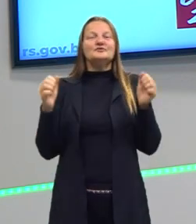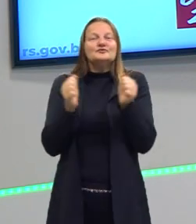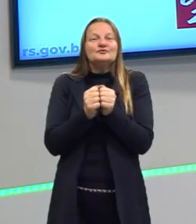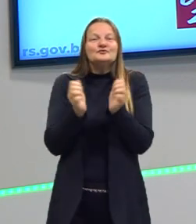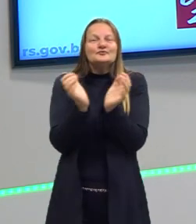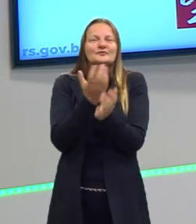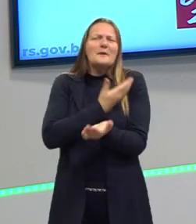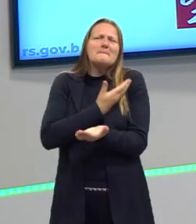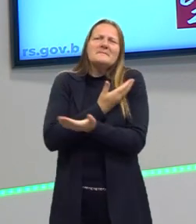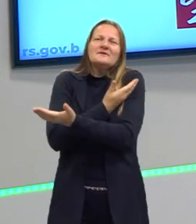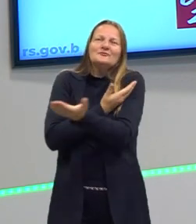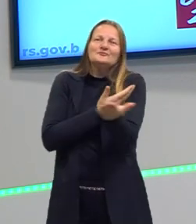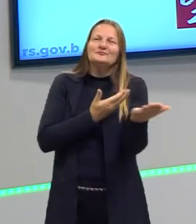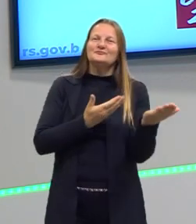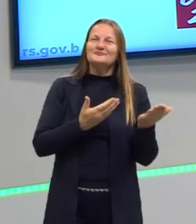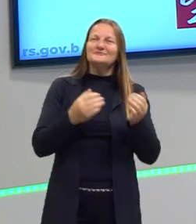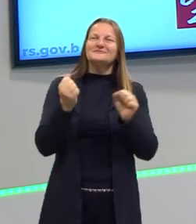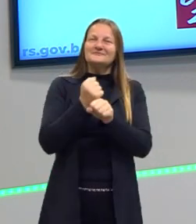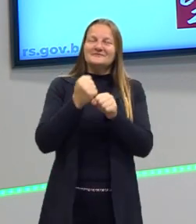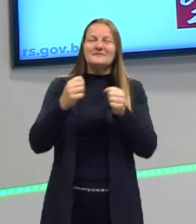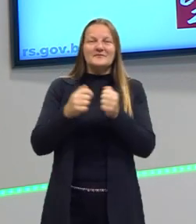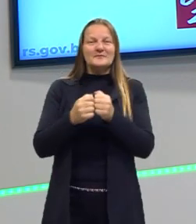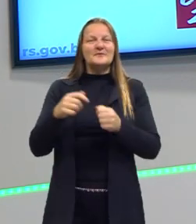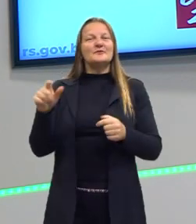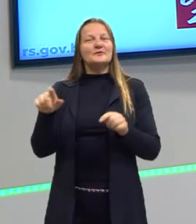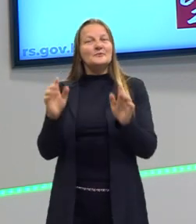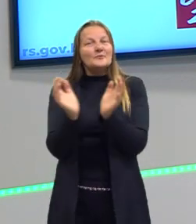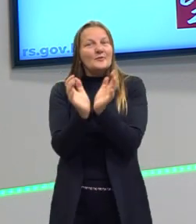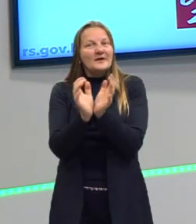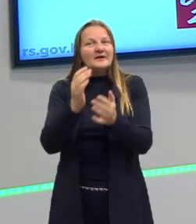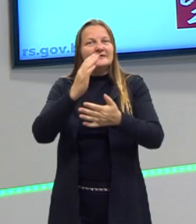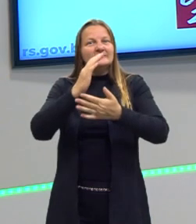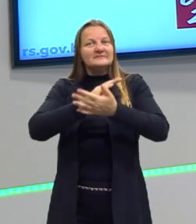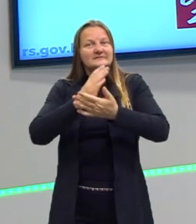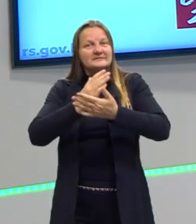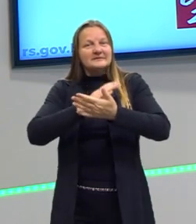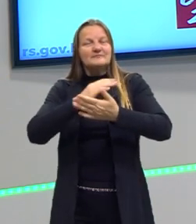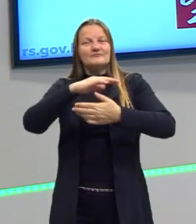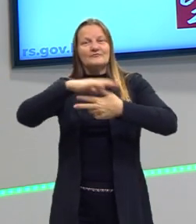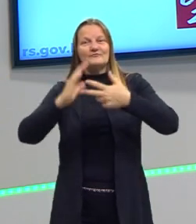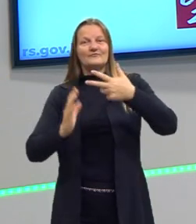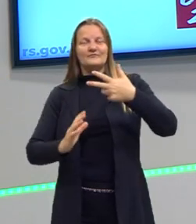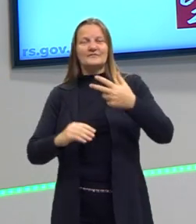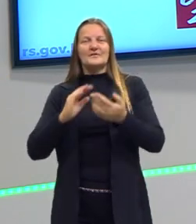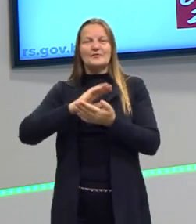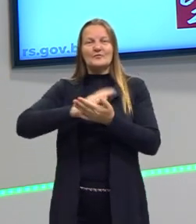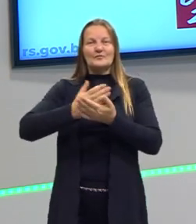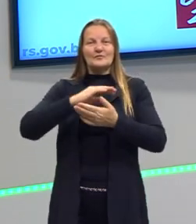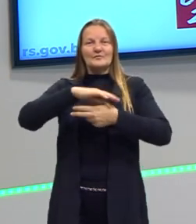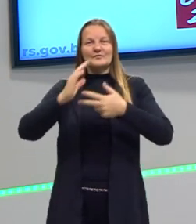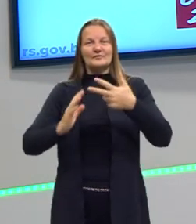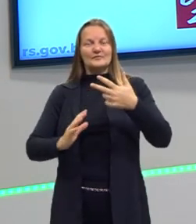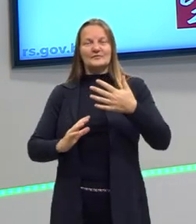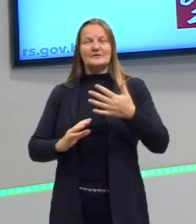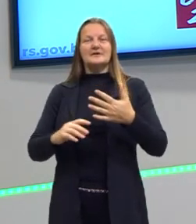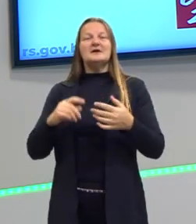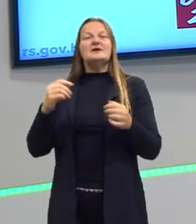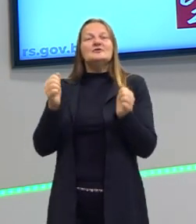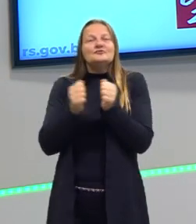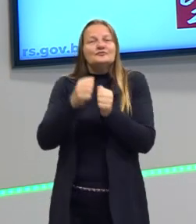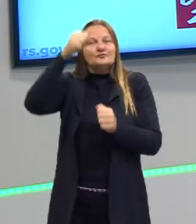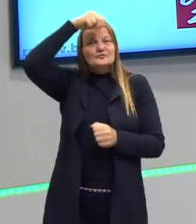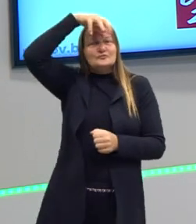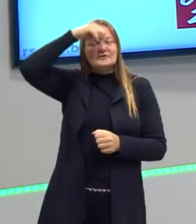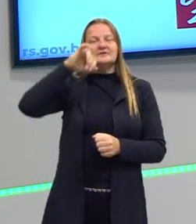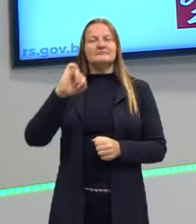com os nossos amigos aqui da produção e também as meninas das Libras, a Lucimeia e a Suzana, as gurias que sempre estão com a